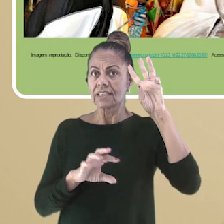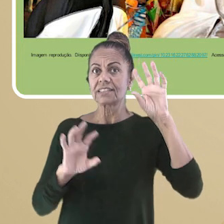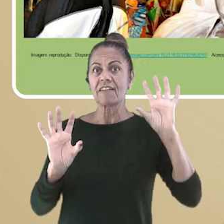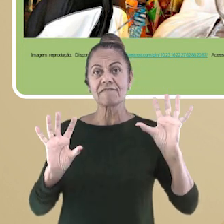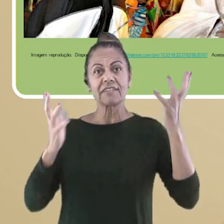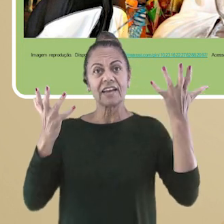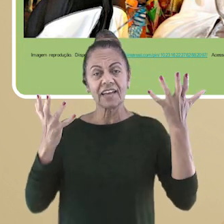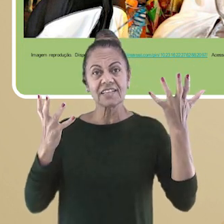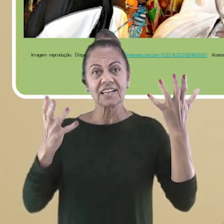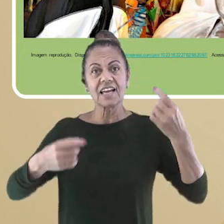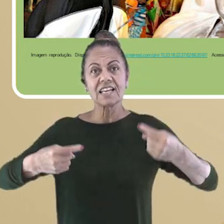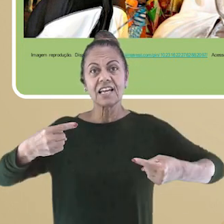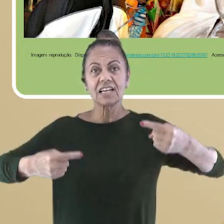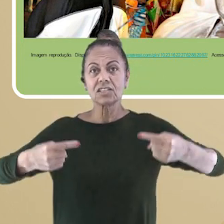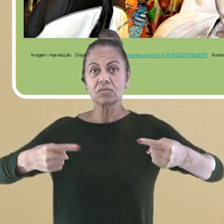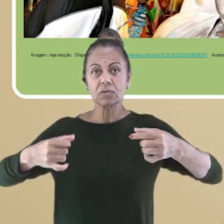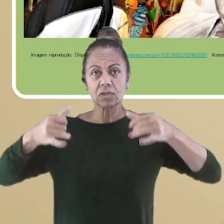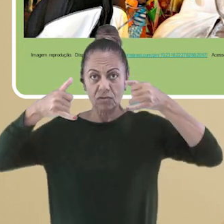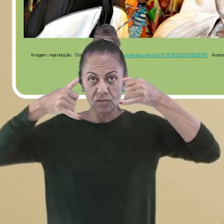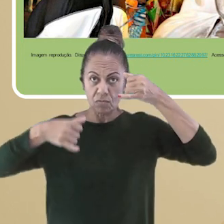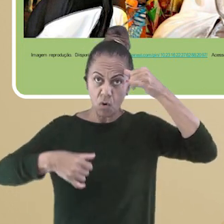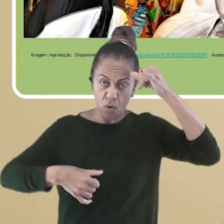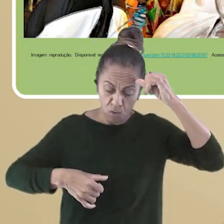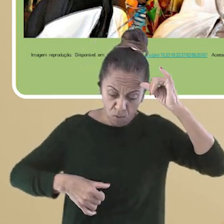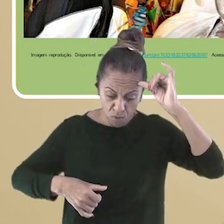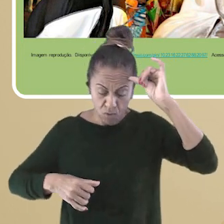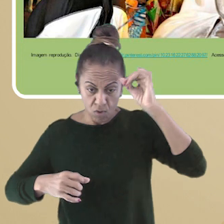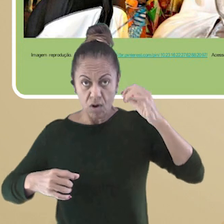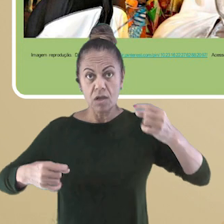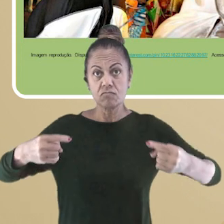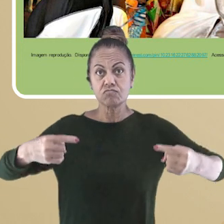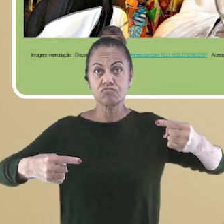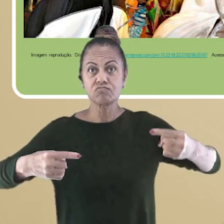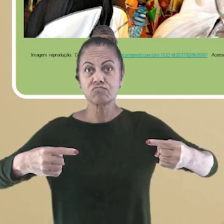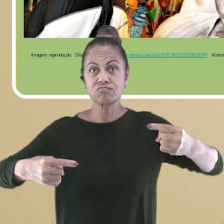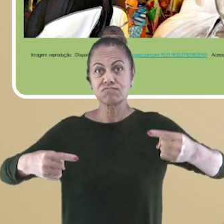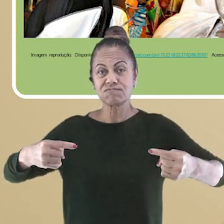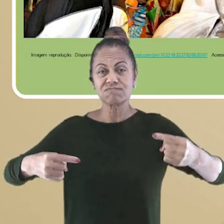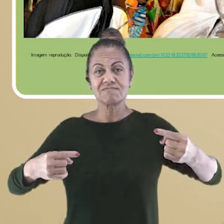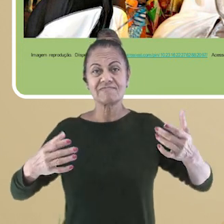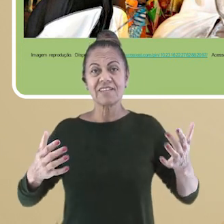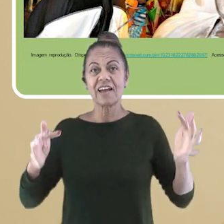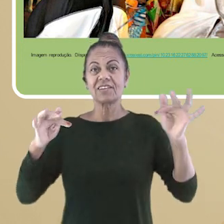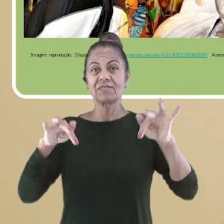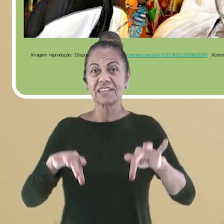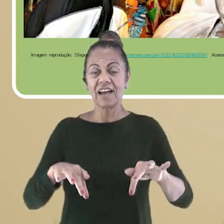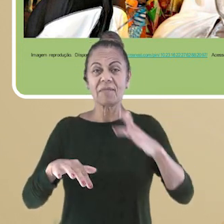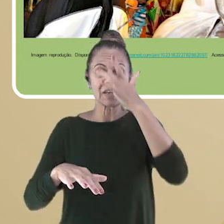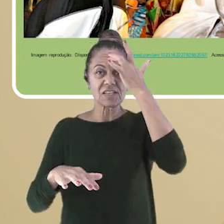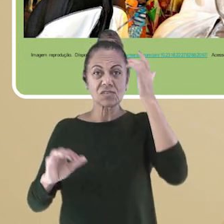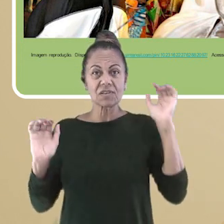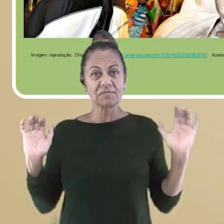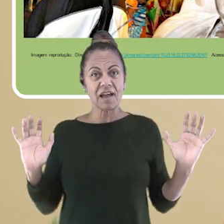dias. Esse festival consiste na disputa de dois bolos, o garantido e o caprichoso.